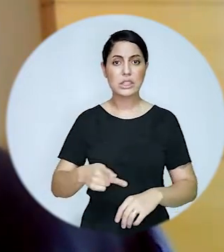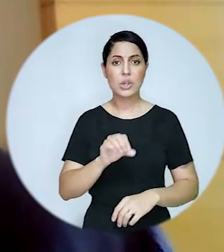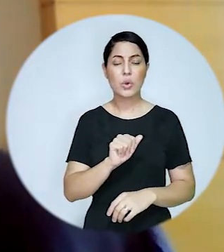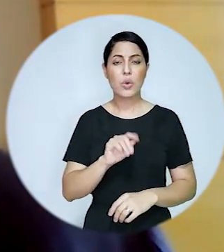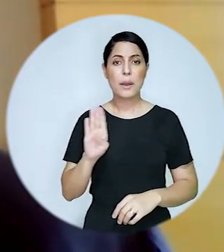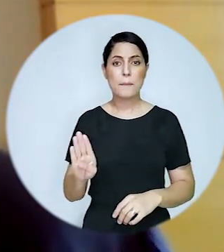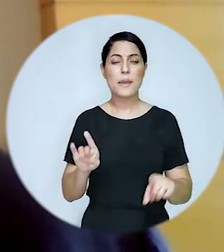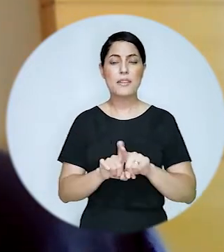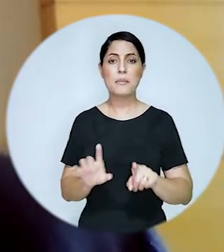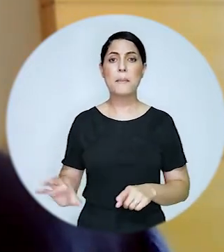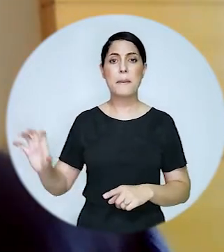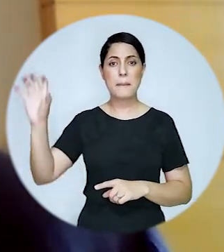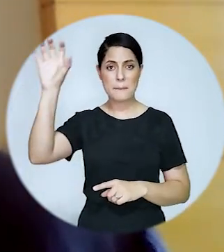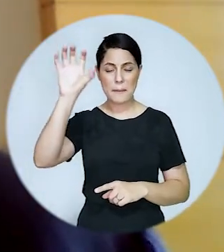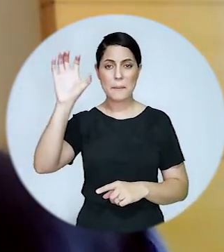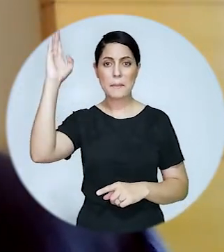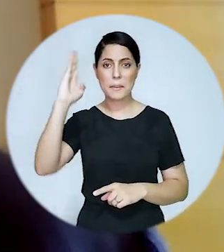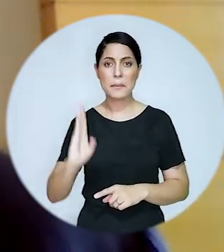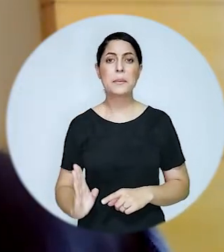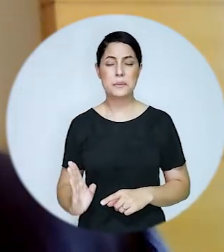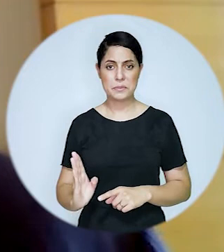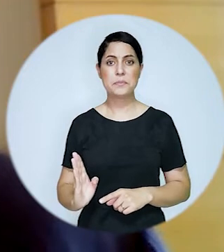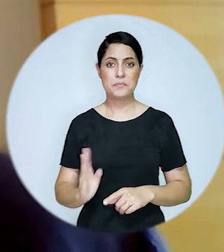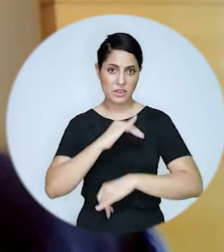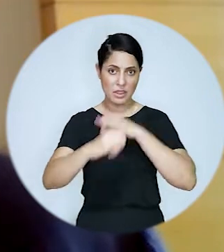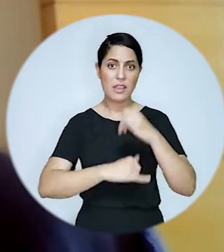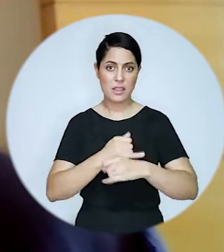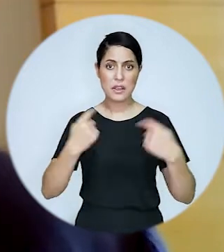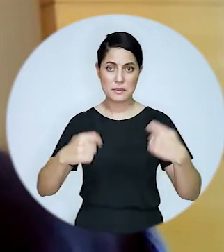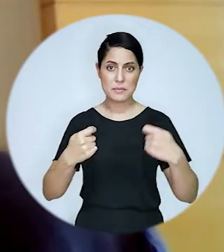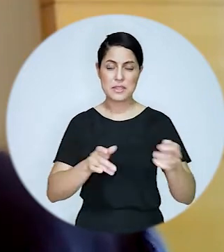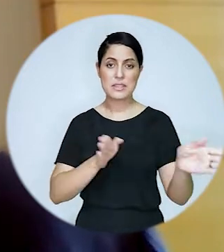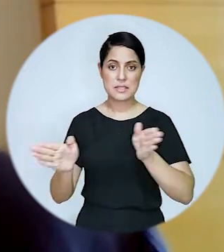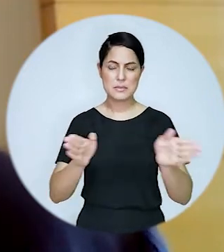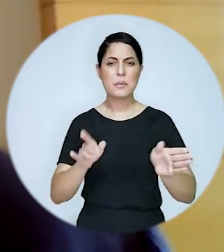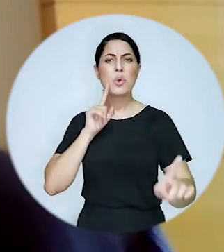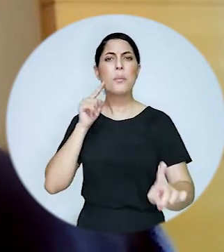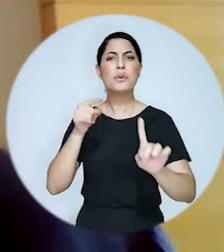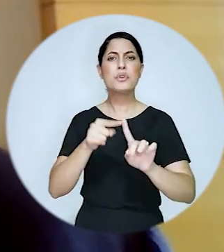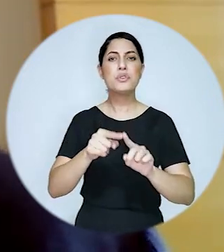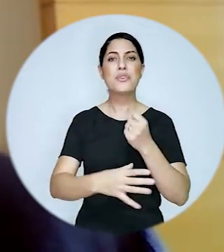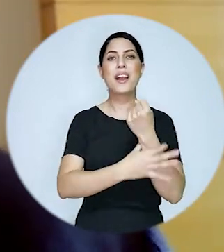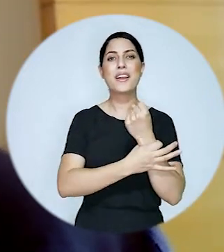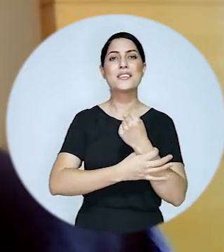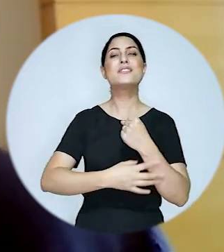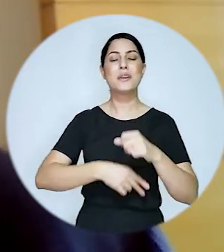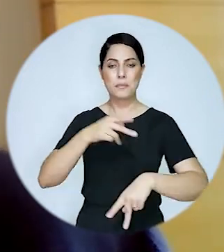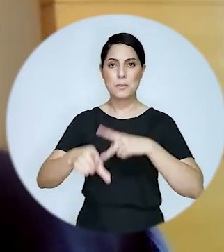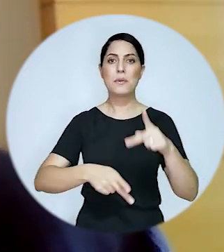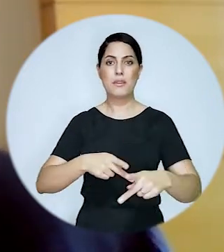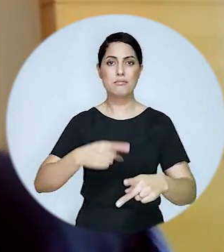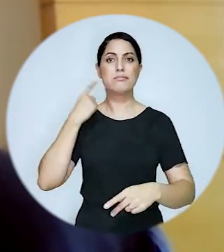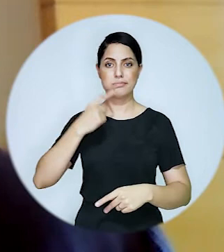instalações da Ordem das suas sedes e das suas próprias páginas da internet no sentido